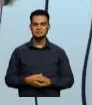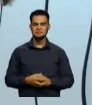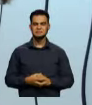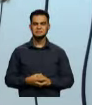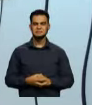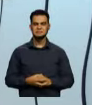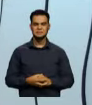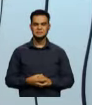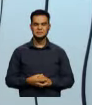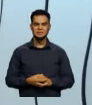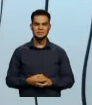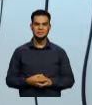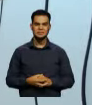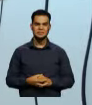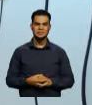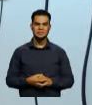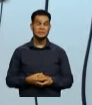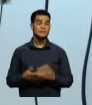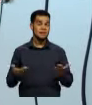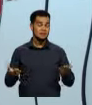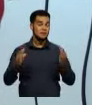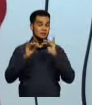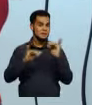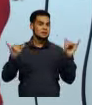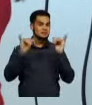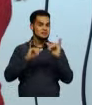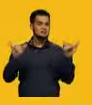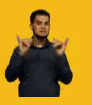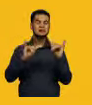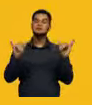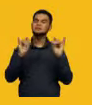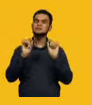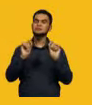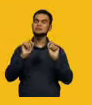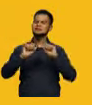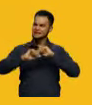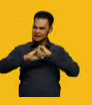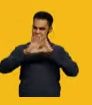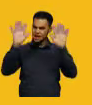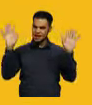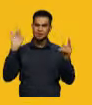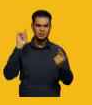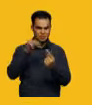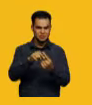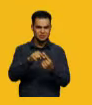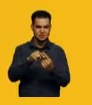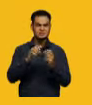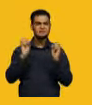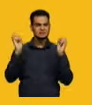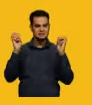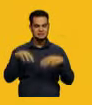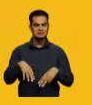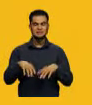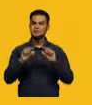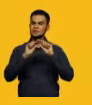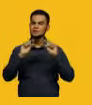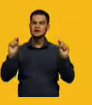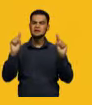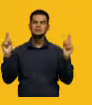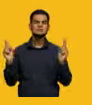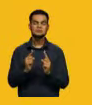A mensagem que deseja passar está clara e objetiva? Sim. São frases curtas,